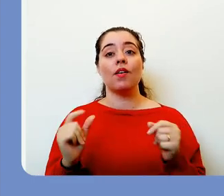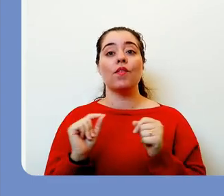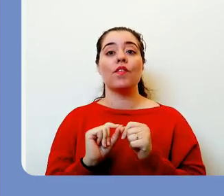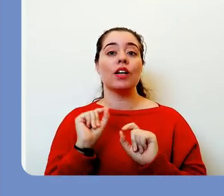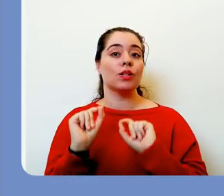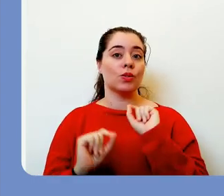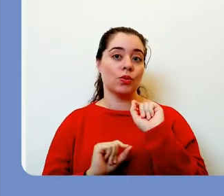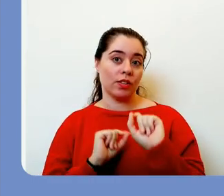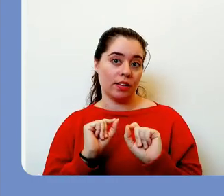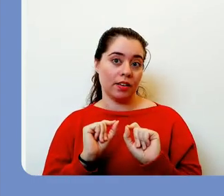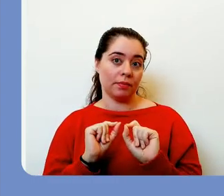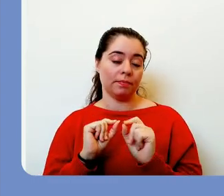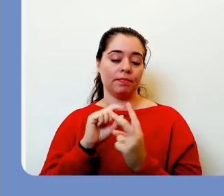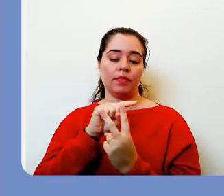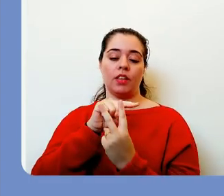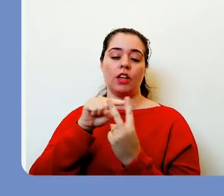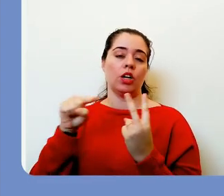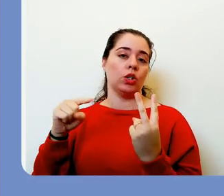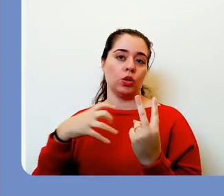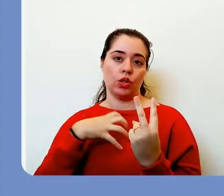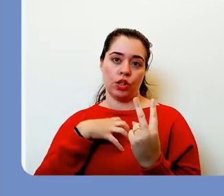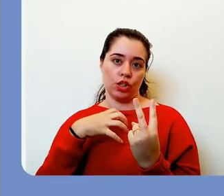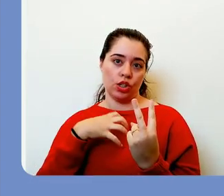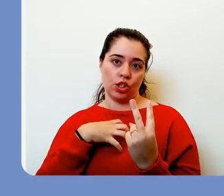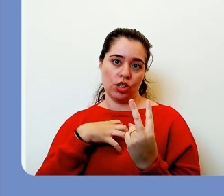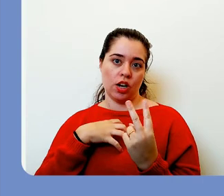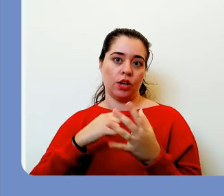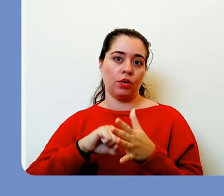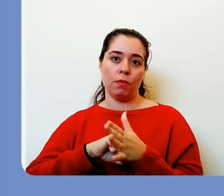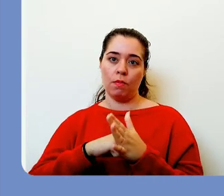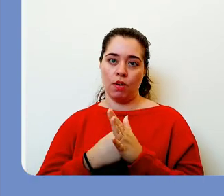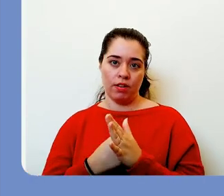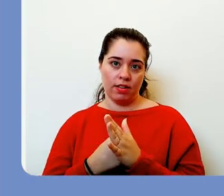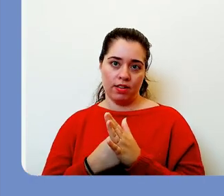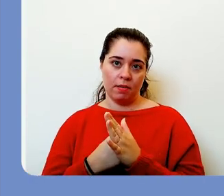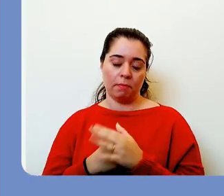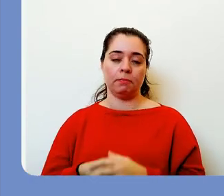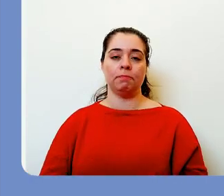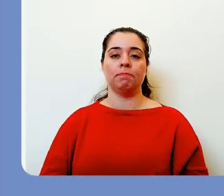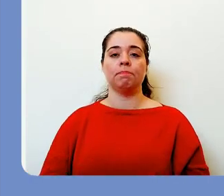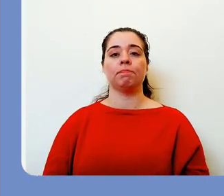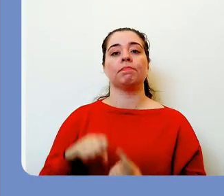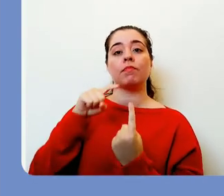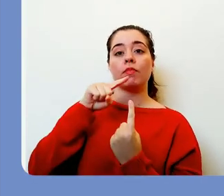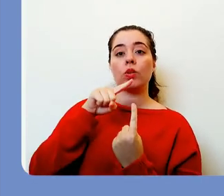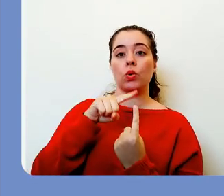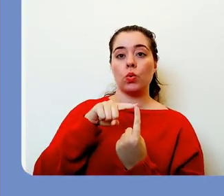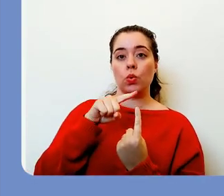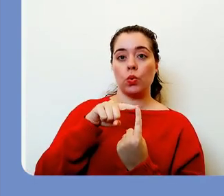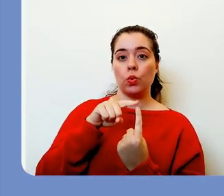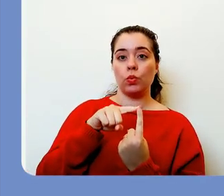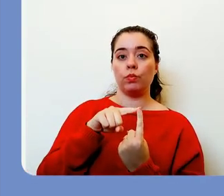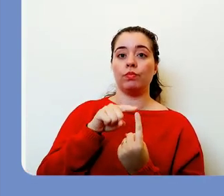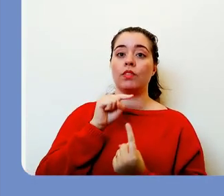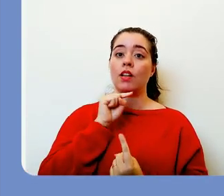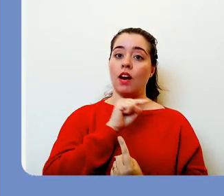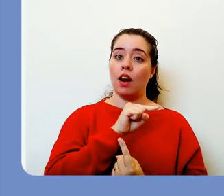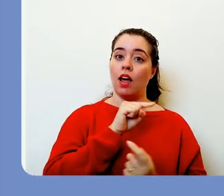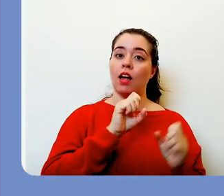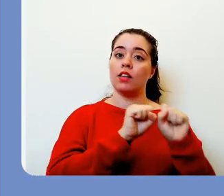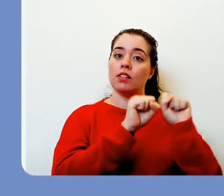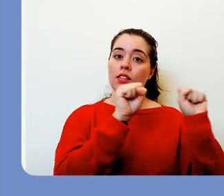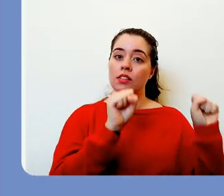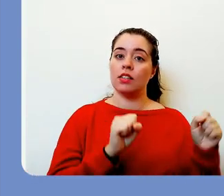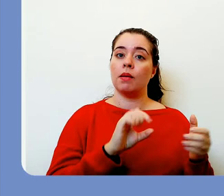com os dados dos participantes. Eles precisam seguir um padrão muito rigoroso. Então é necessário que você